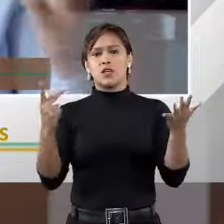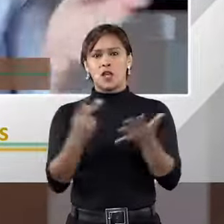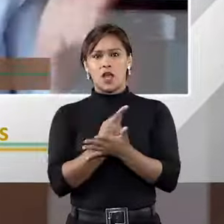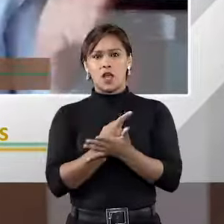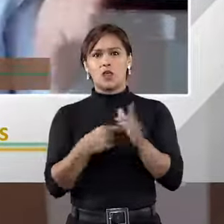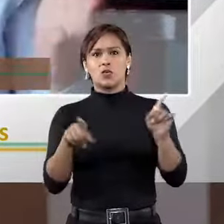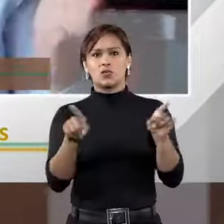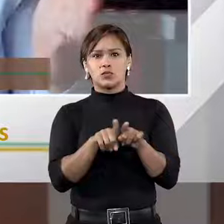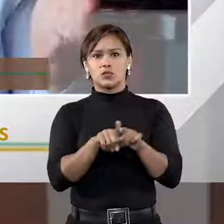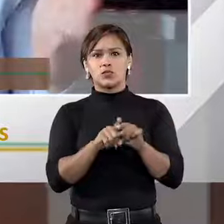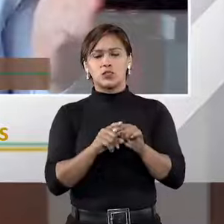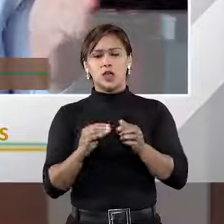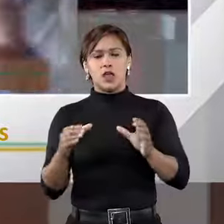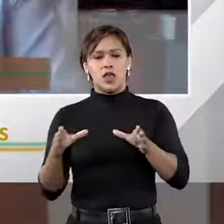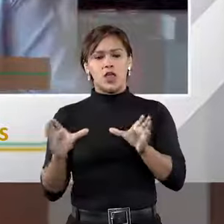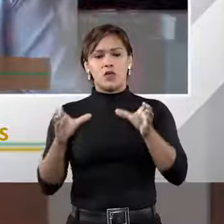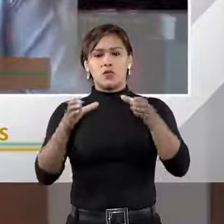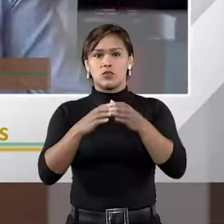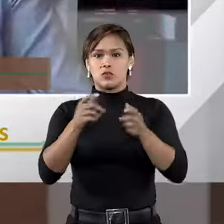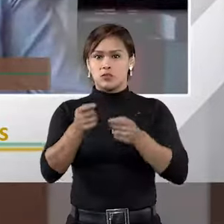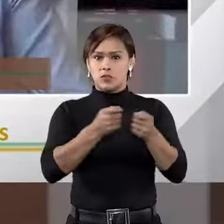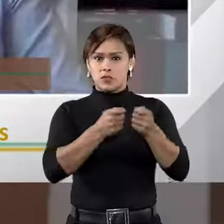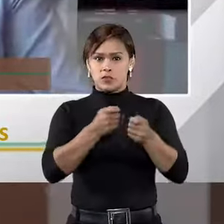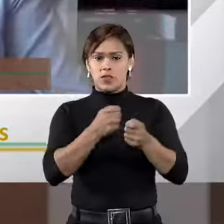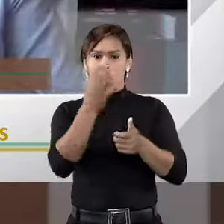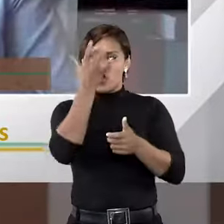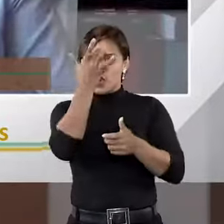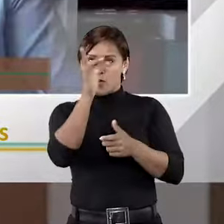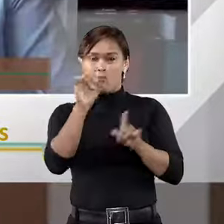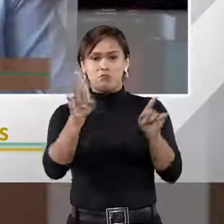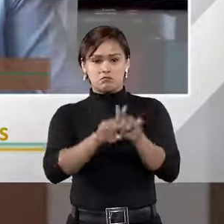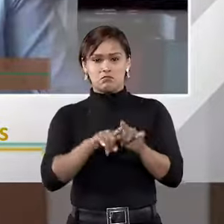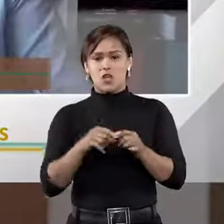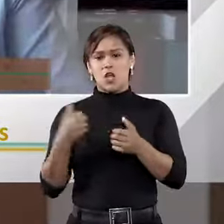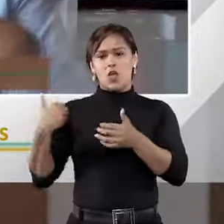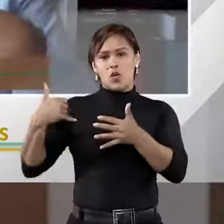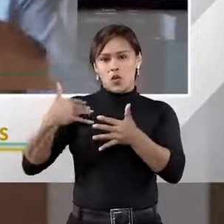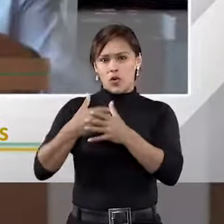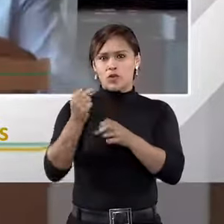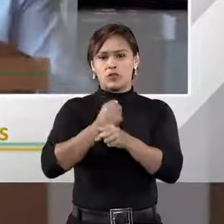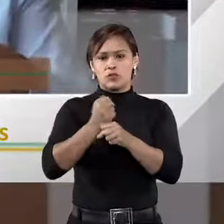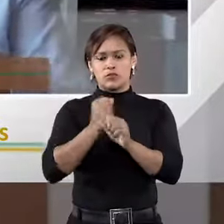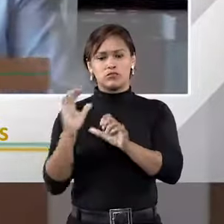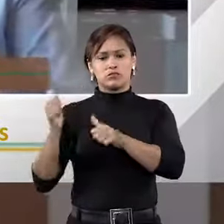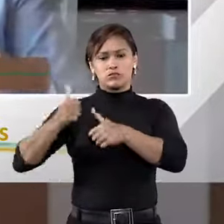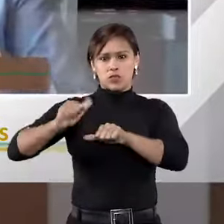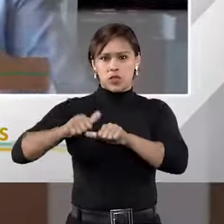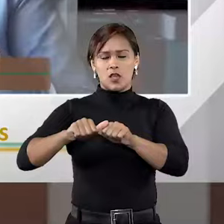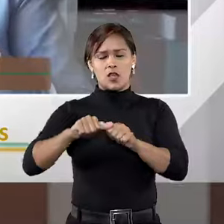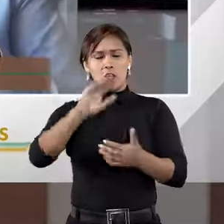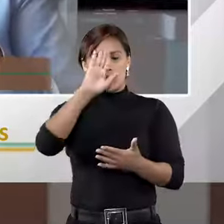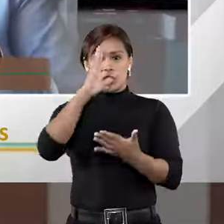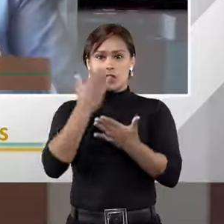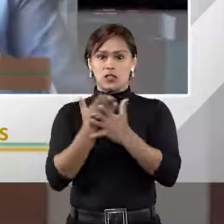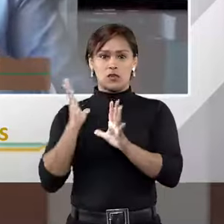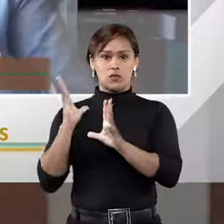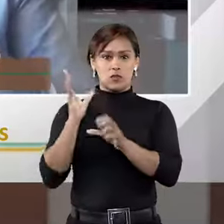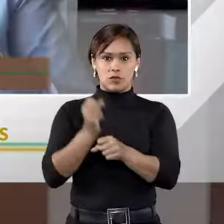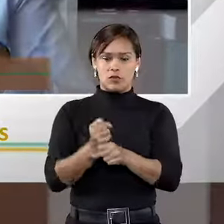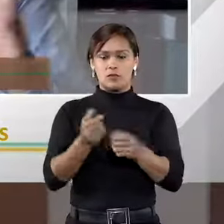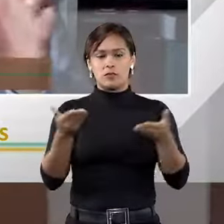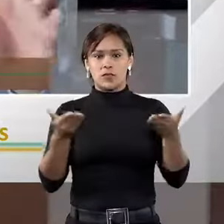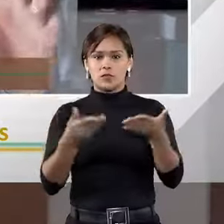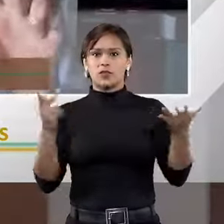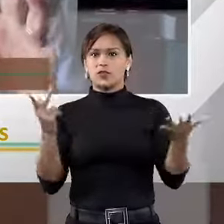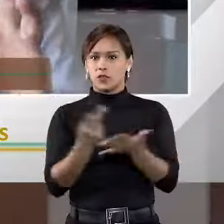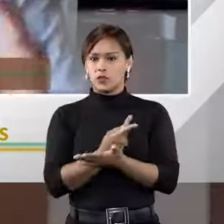perante as câmaras de arbitragem. Acho que isso é um ponto que, em alguns anos, vai ser revisto, pelo menos no meu modo de ver, mas hoje